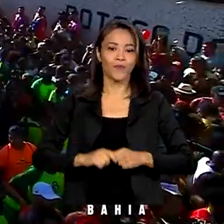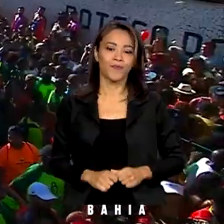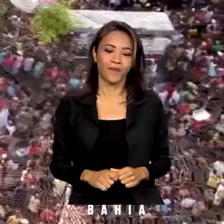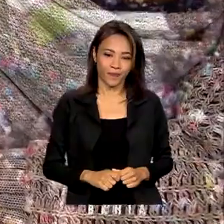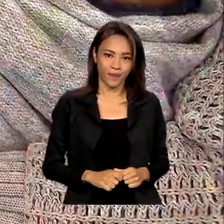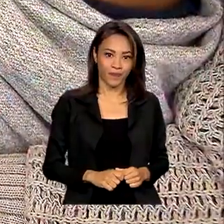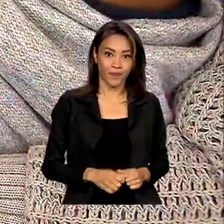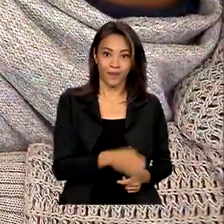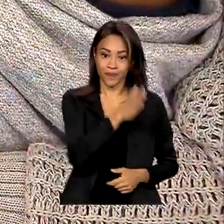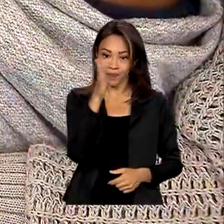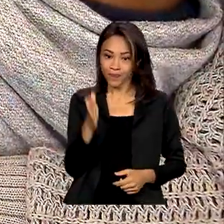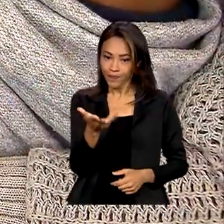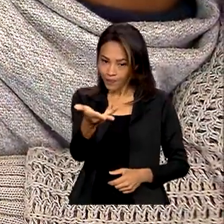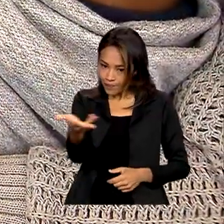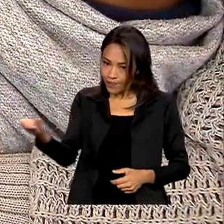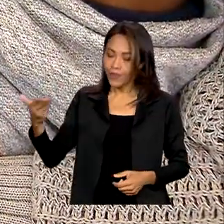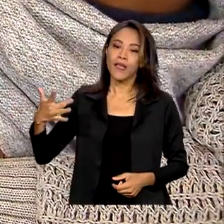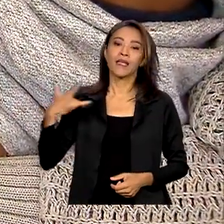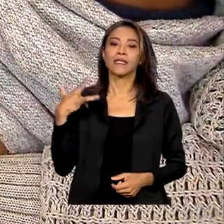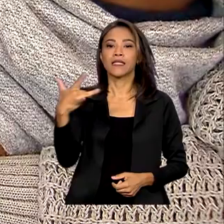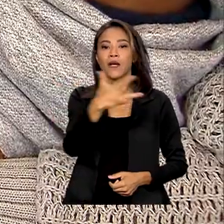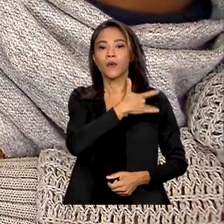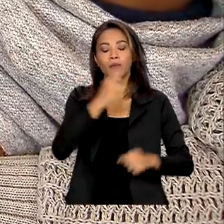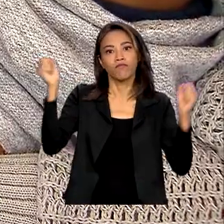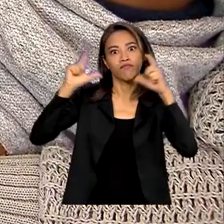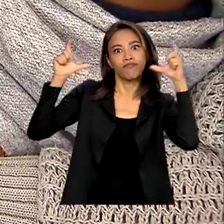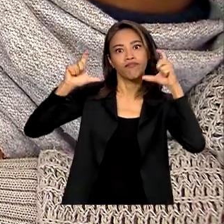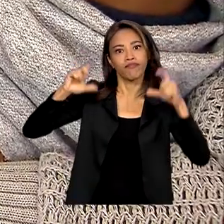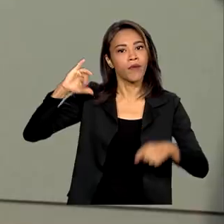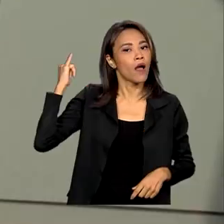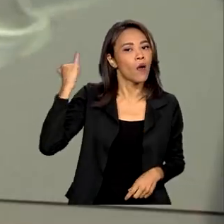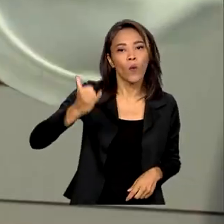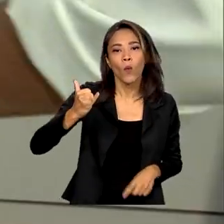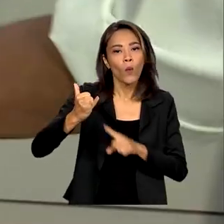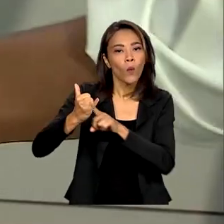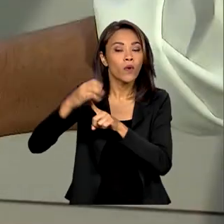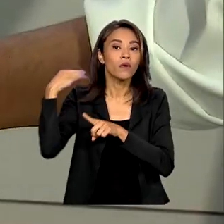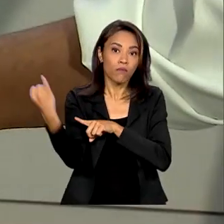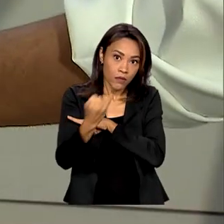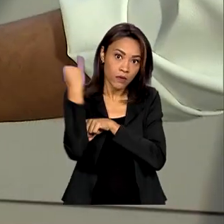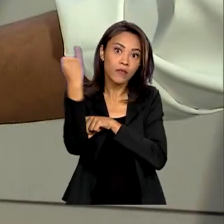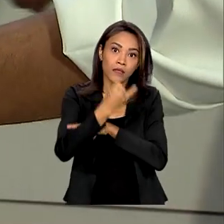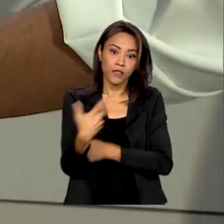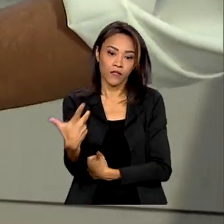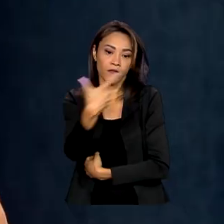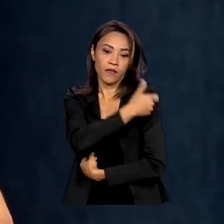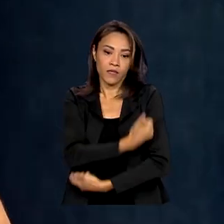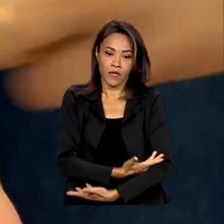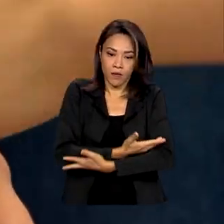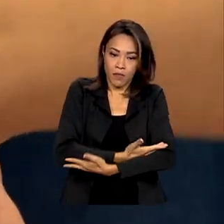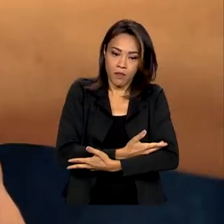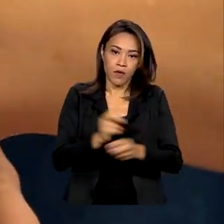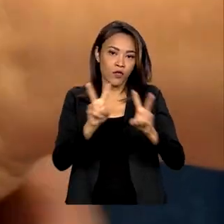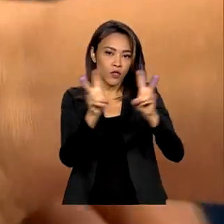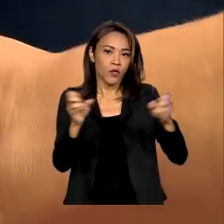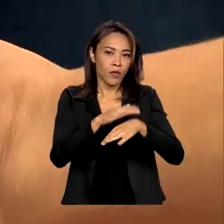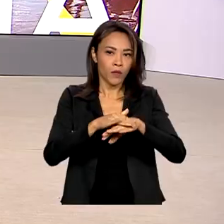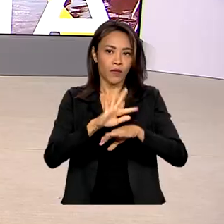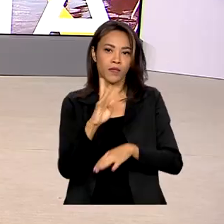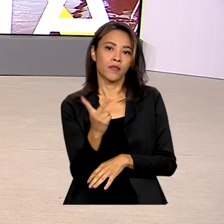E na saúde, um alerta sobre a importância de vacinar bebês contra a hepatite B.